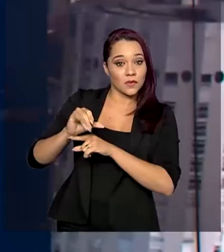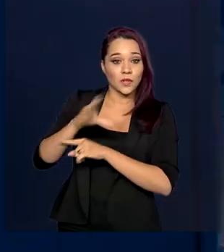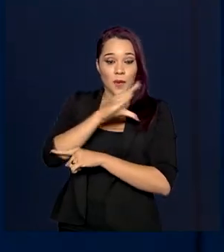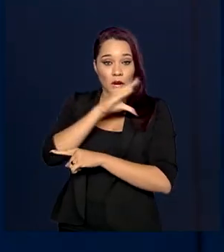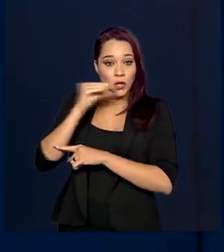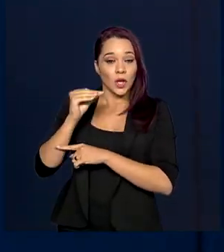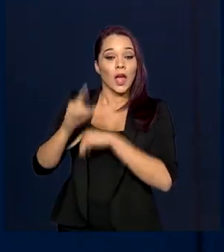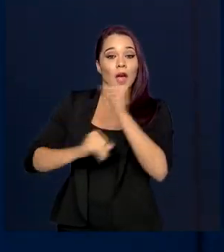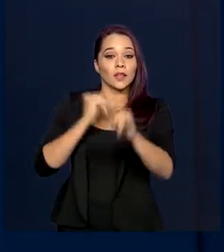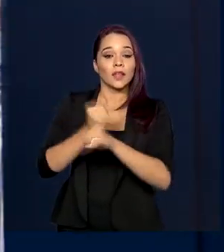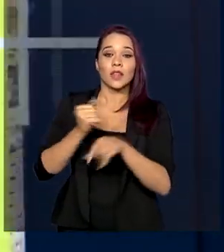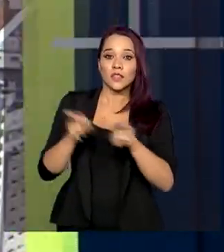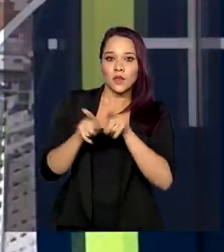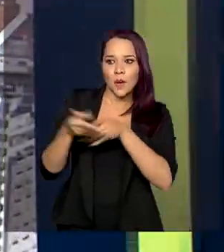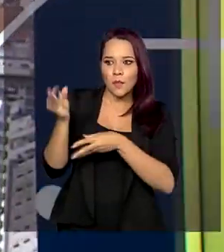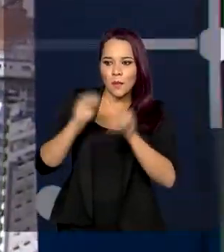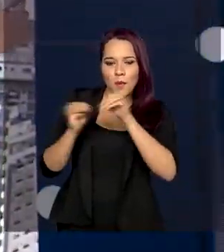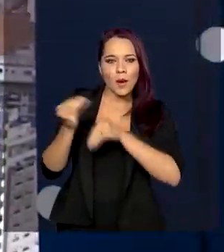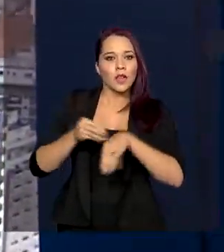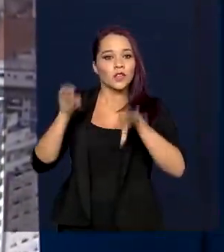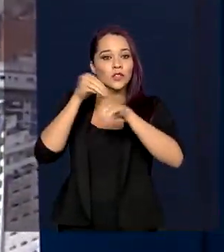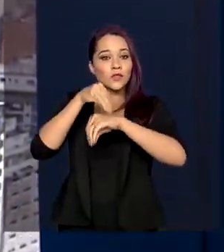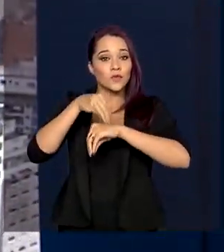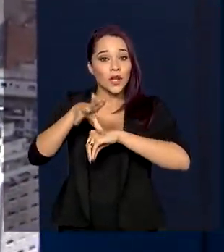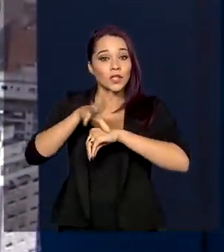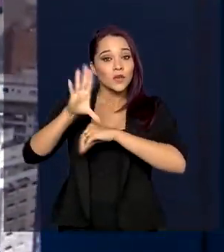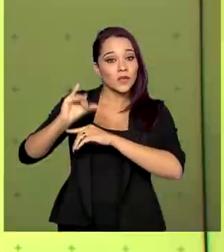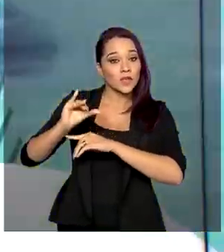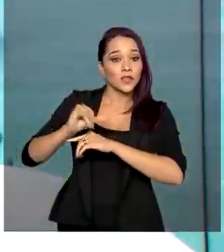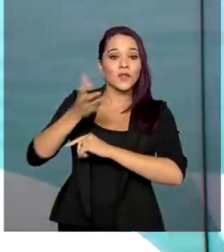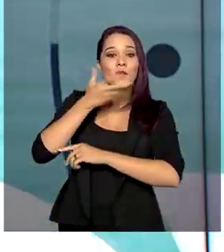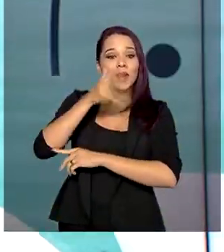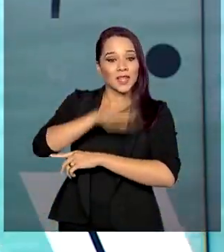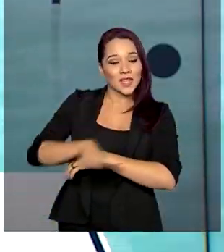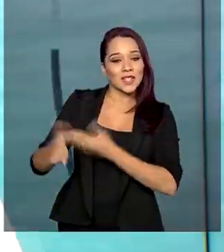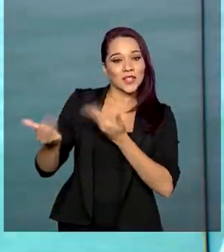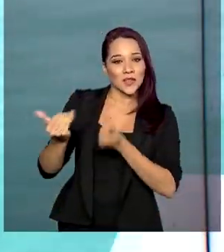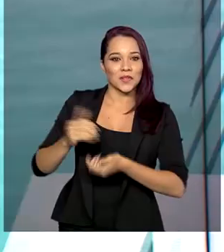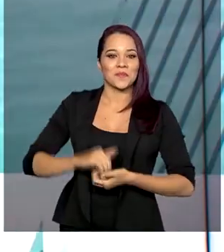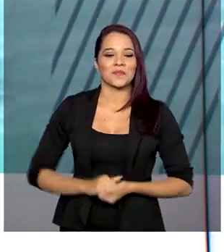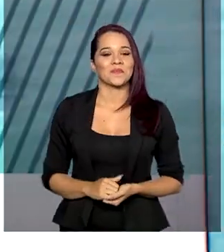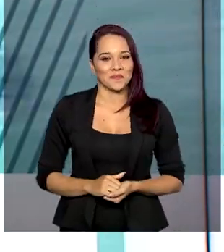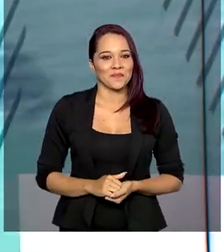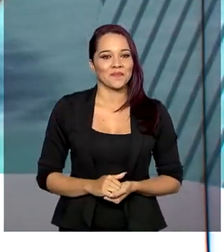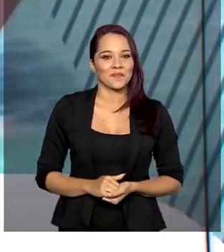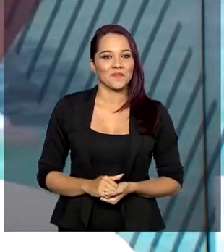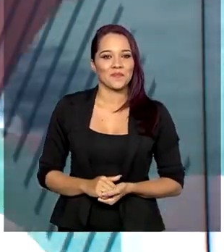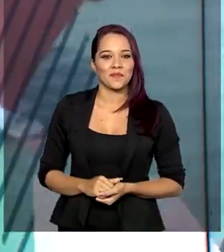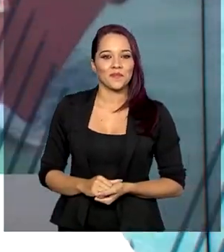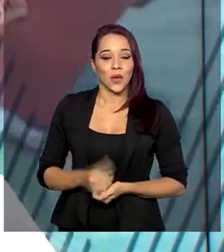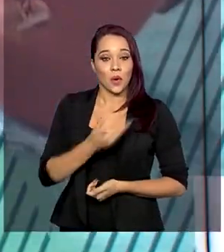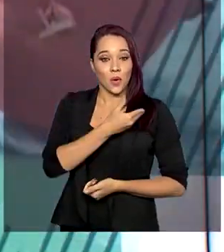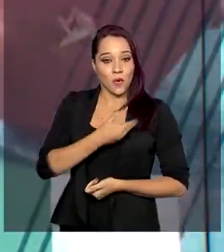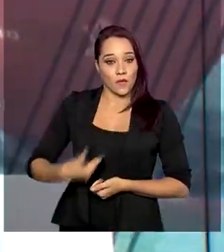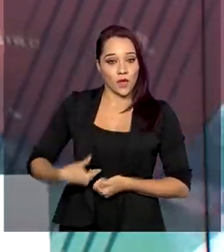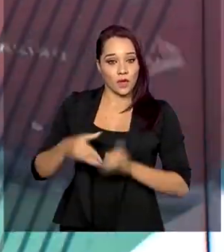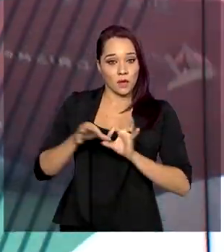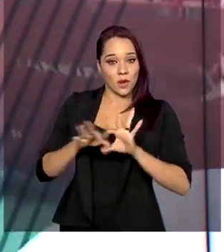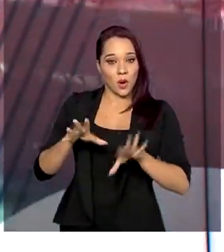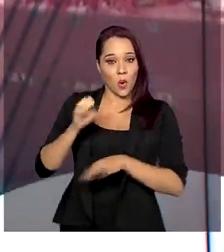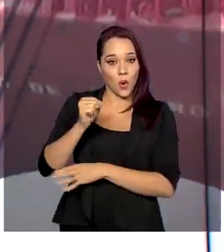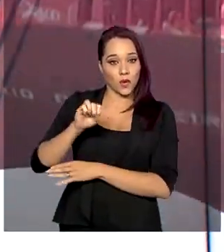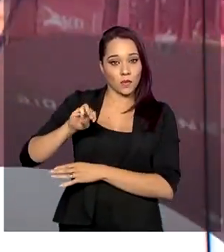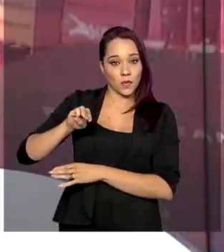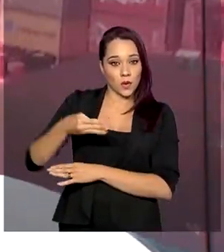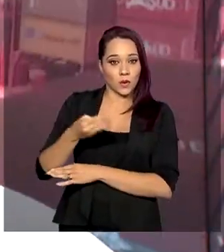adultos, a internet está cheia de canais de divulgação científica para crianças e adolescentes. Vale a pena. O governo liberou 8